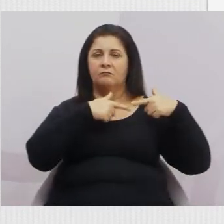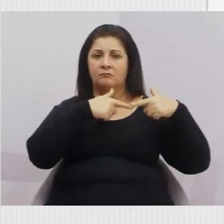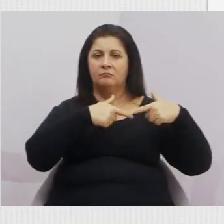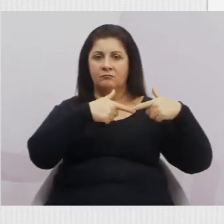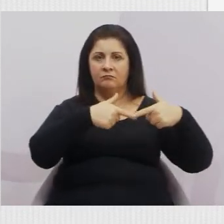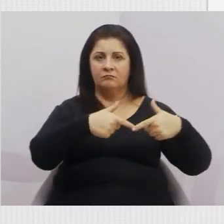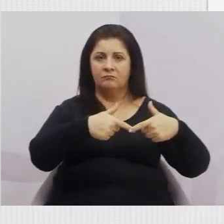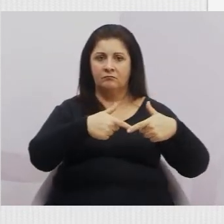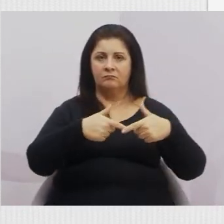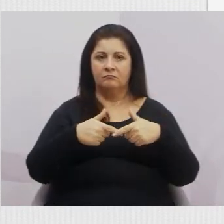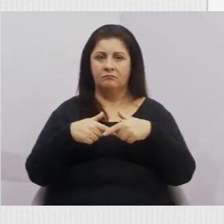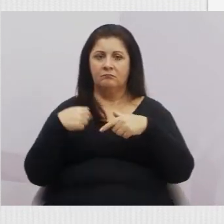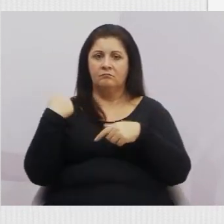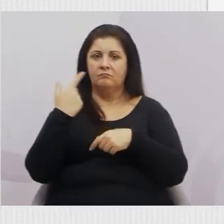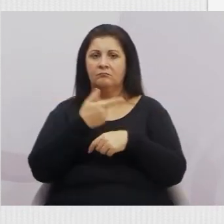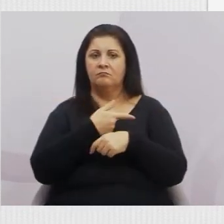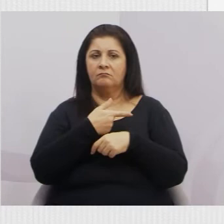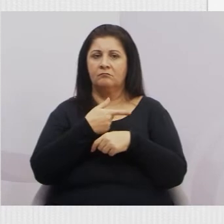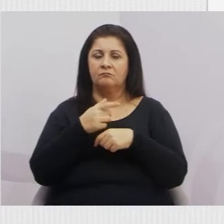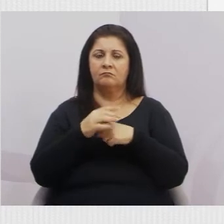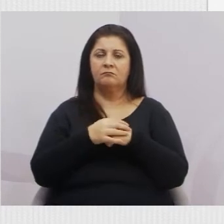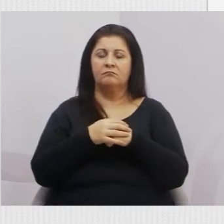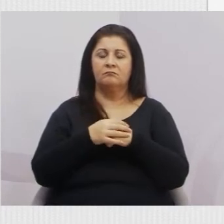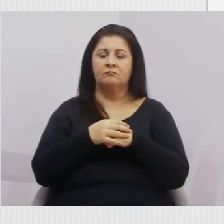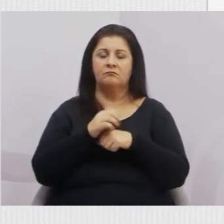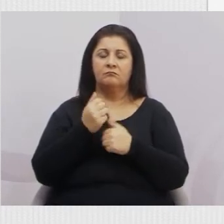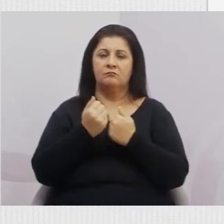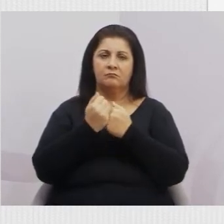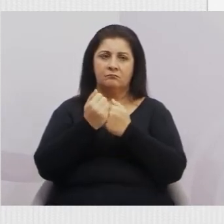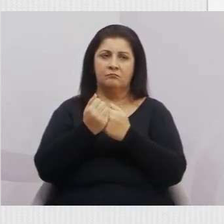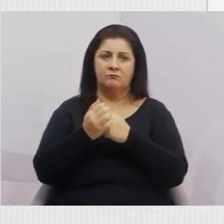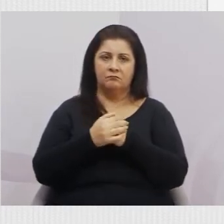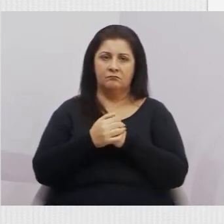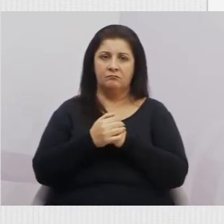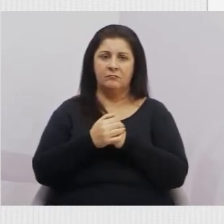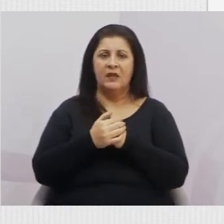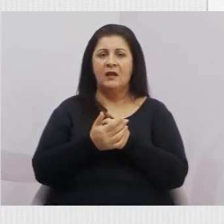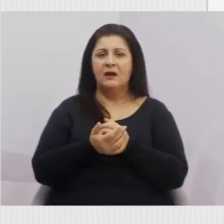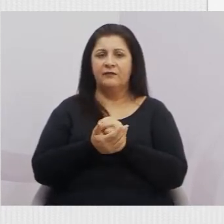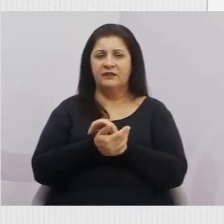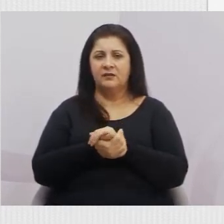Político do Republicanos. Um abraço para vocês, uma boa semana e até a próxima.